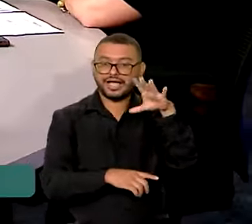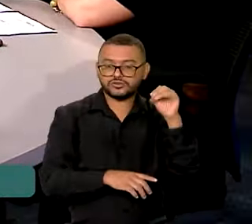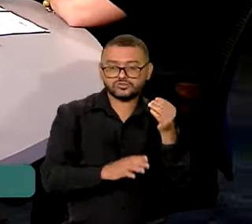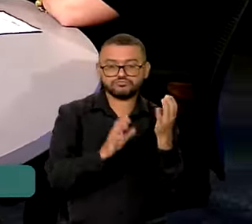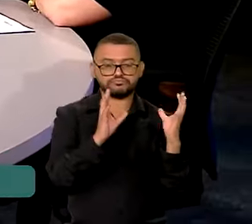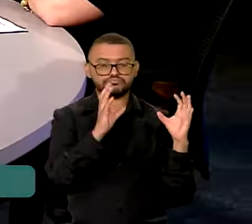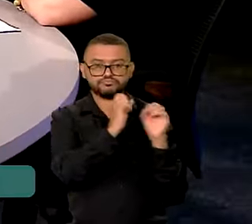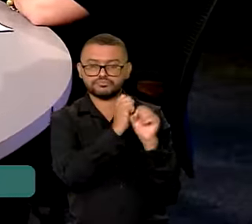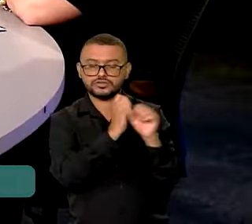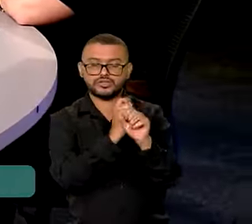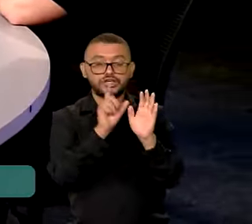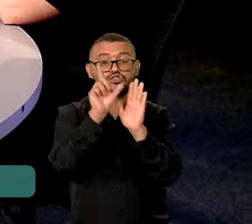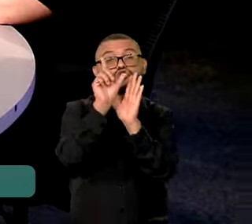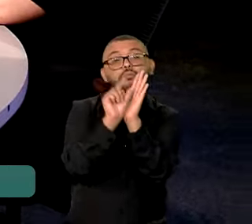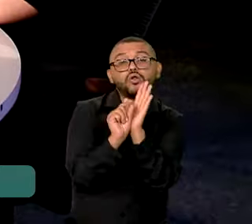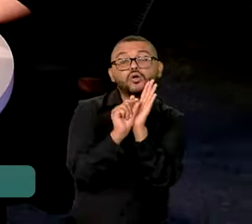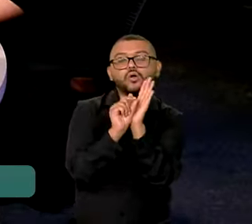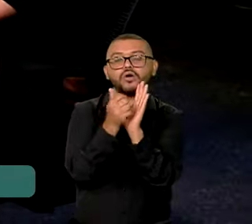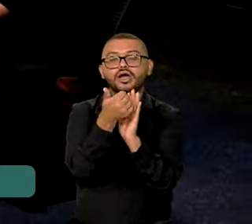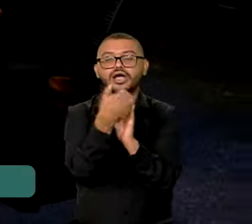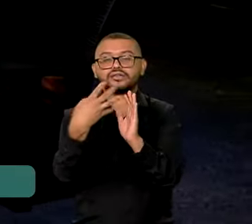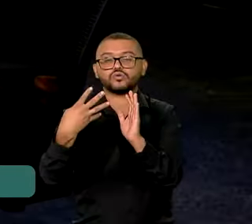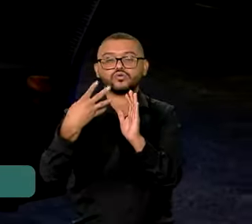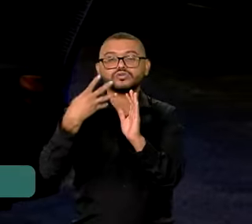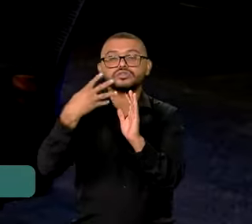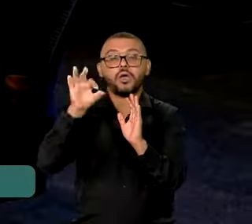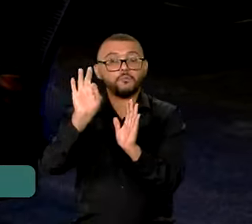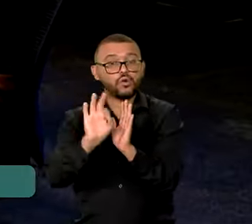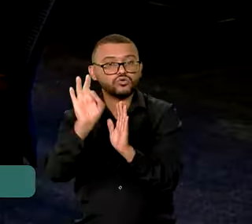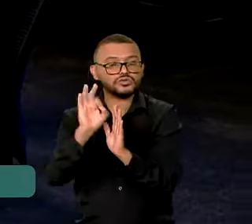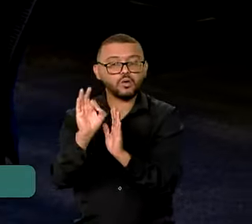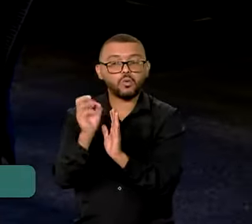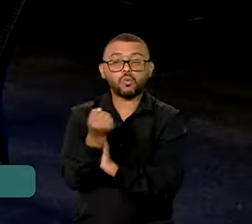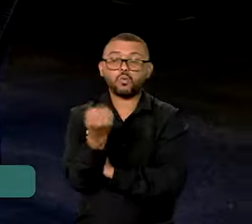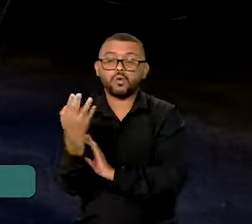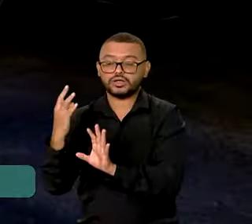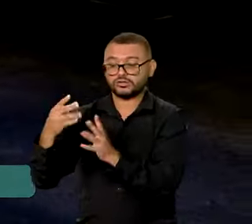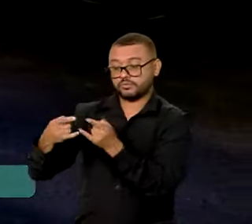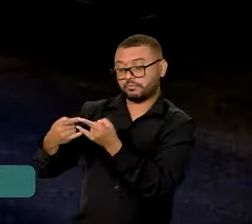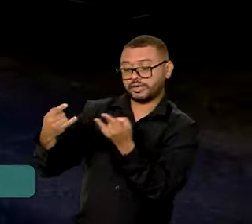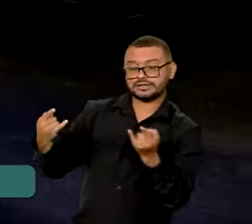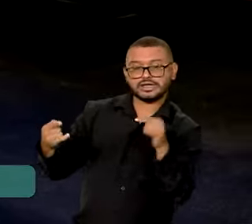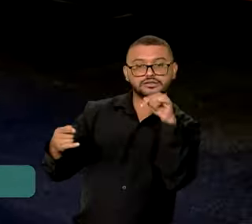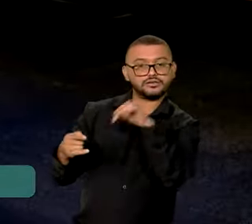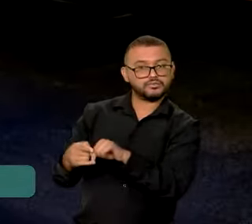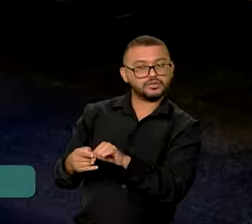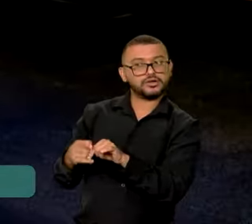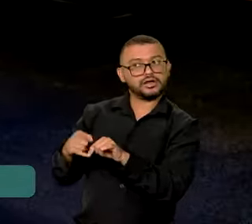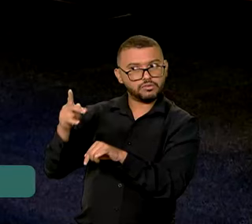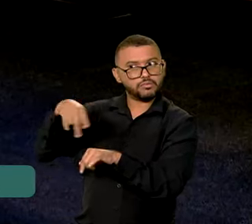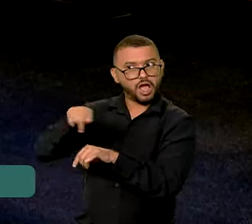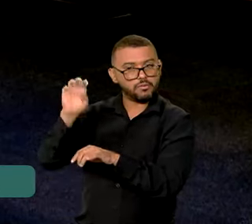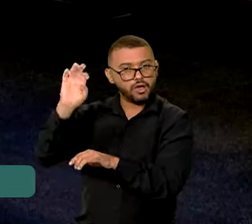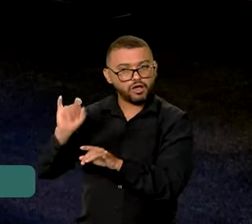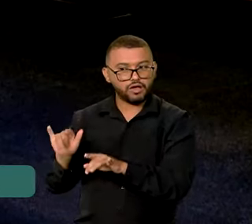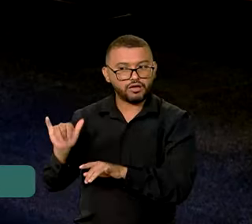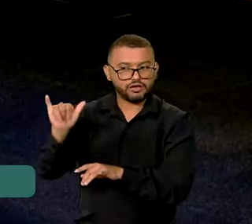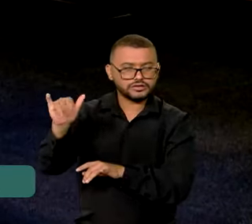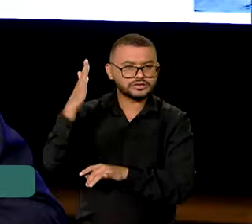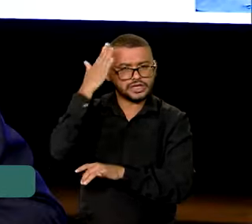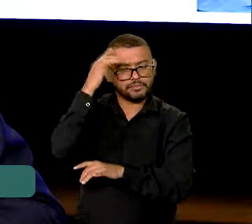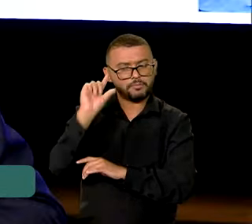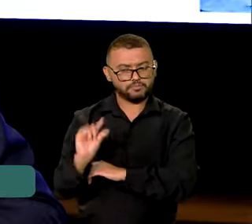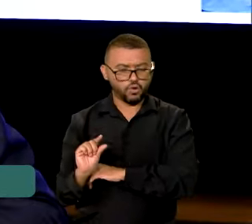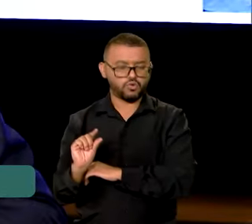nós tivemos uma redução em 14% no preço da passagem do país. É pouco, a gente